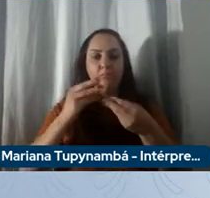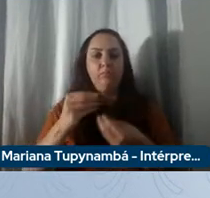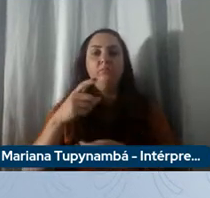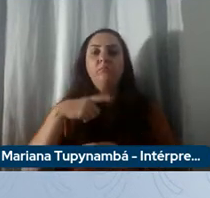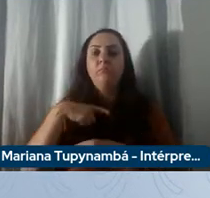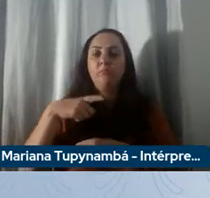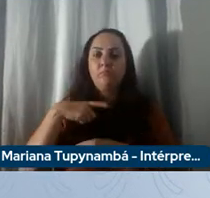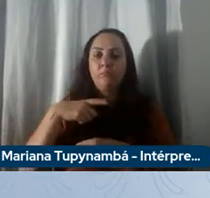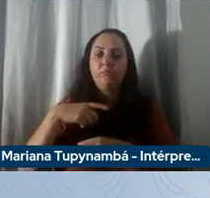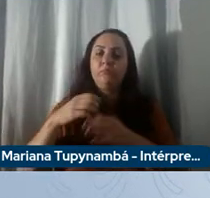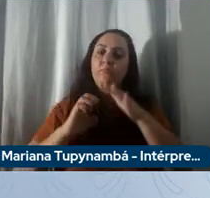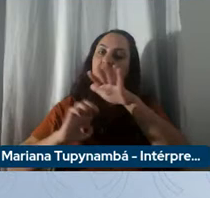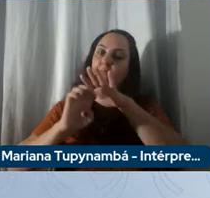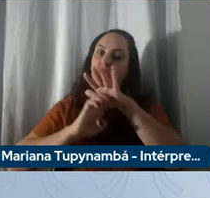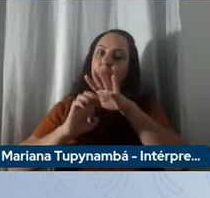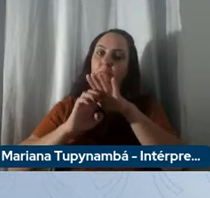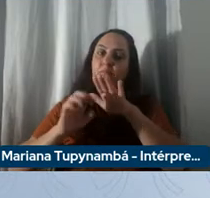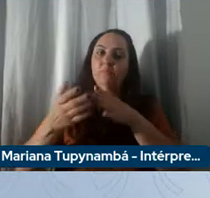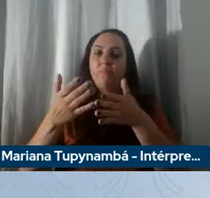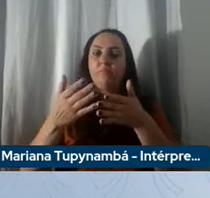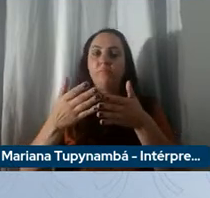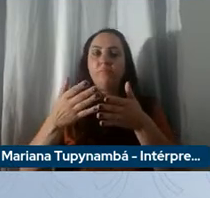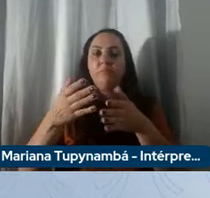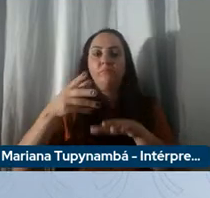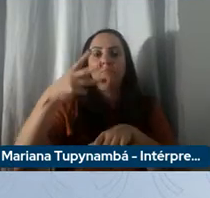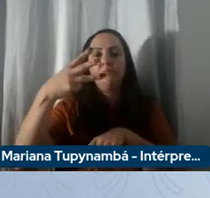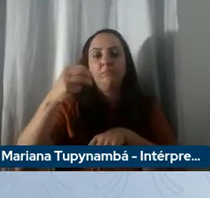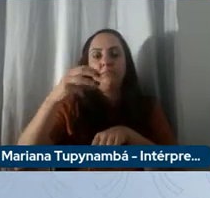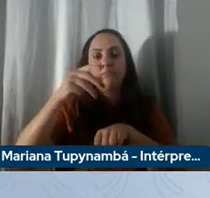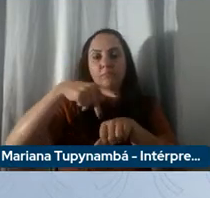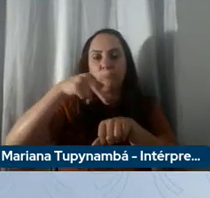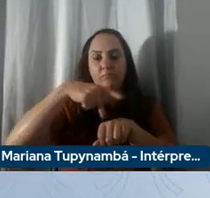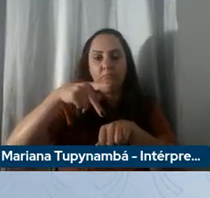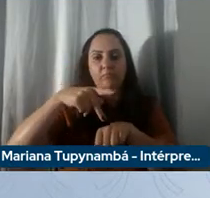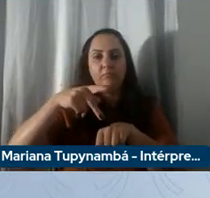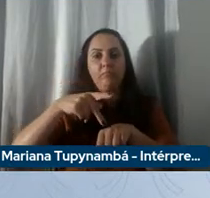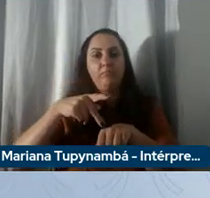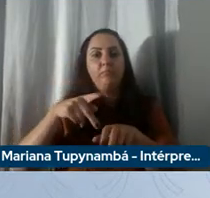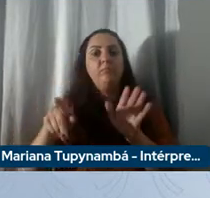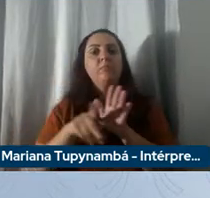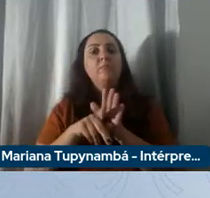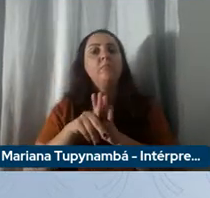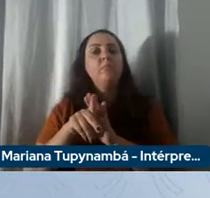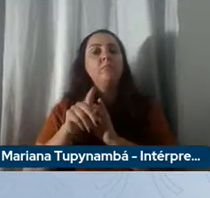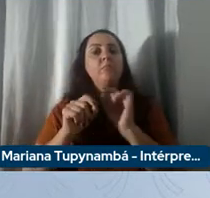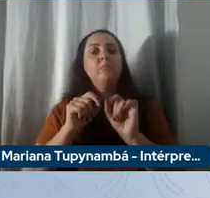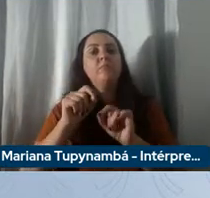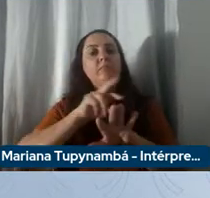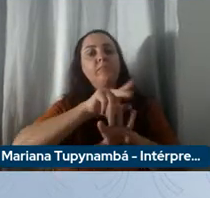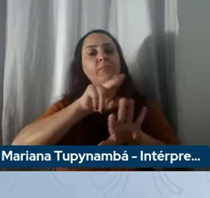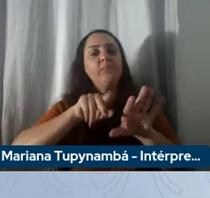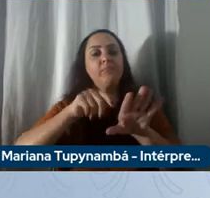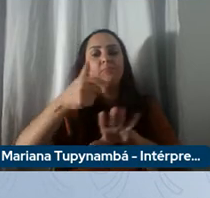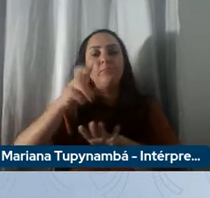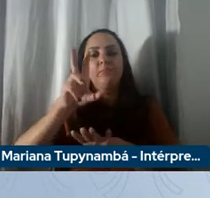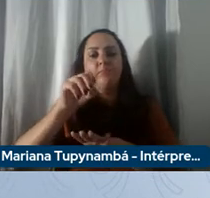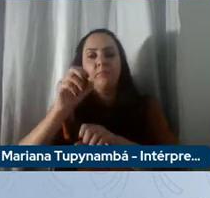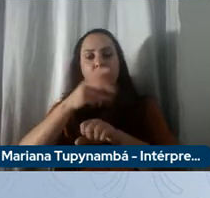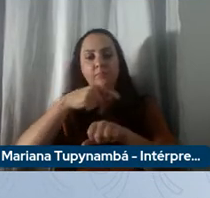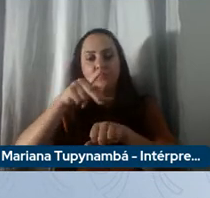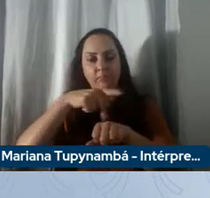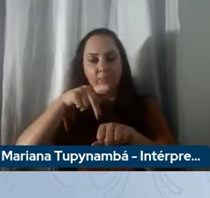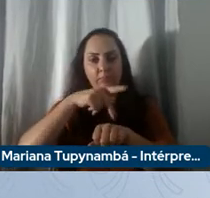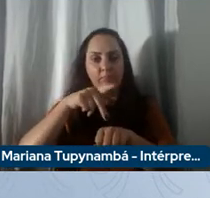em 30 países e tem mercados e representantes comerciais em 150 países, faturou ano